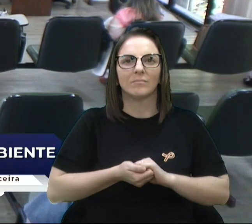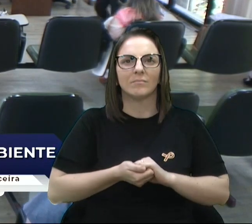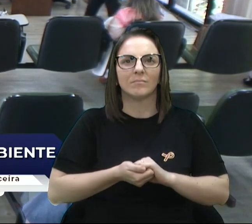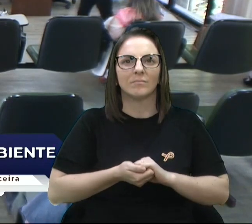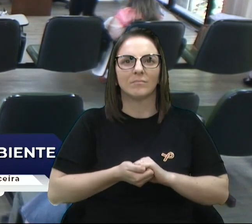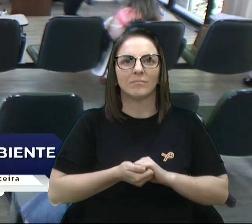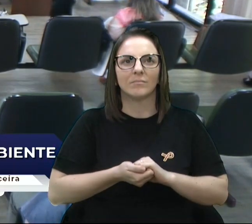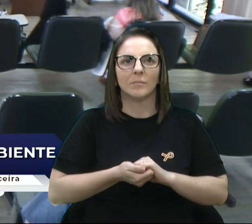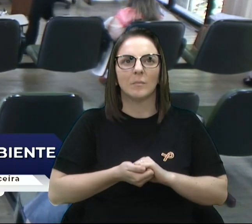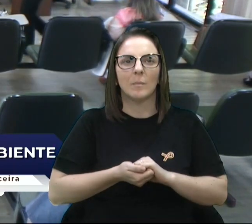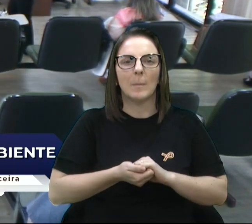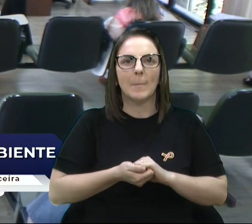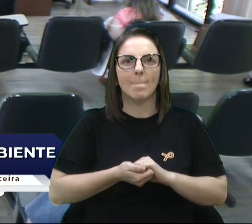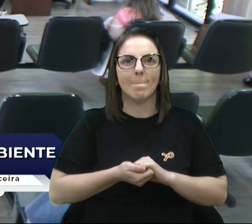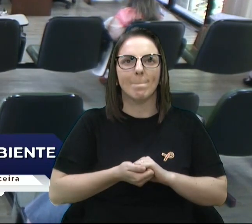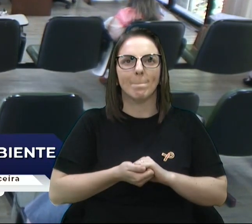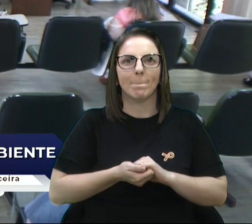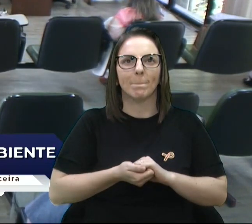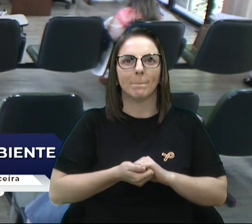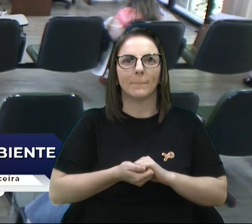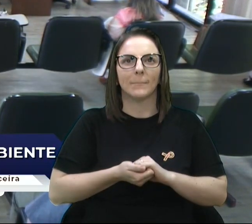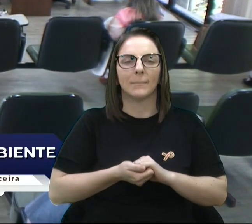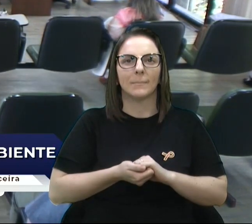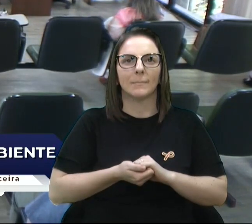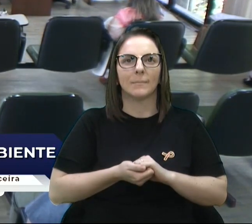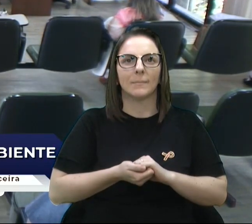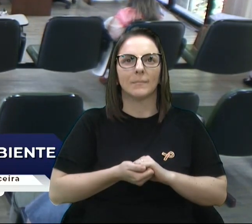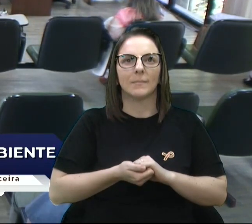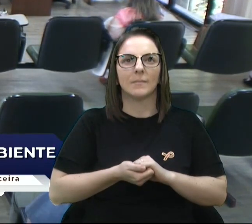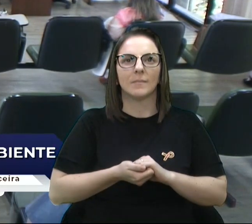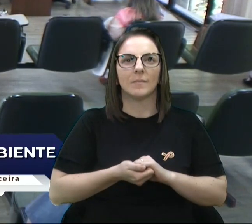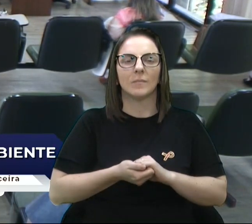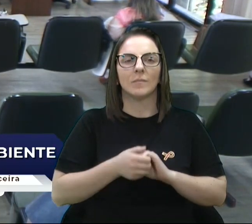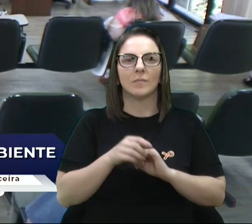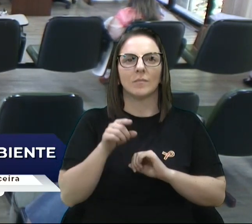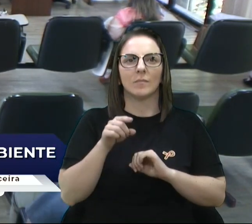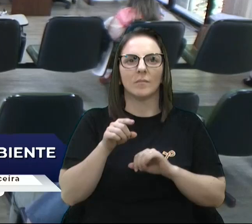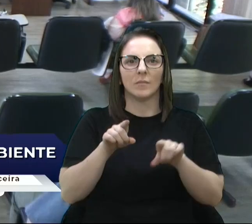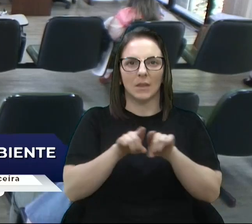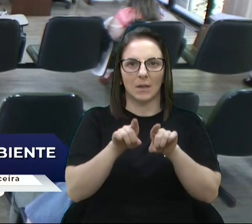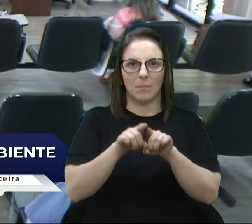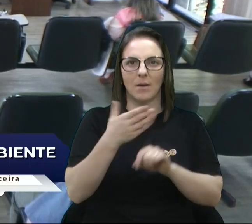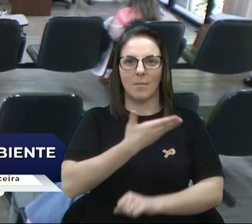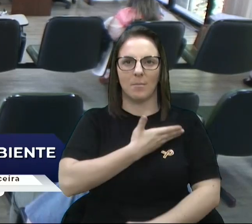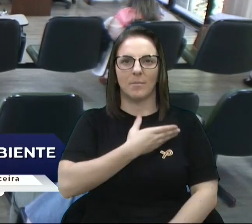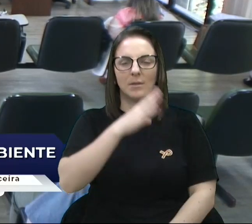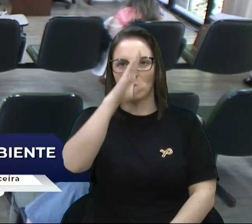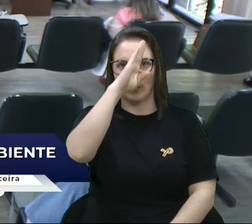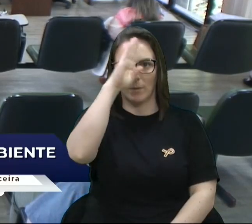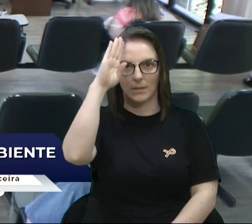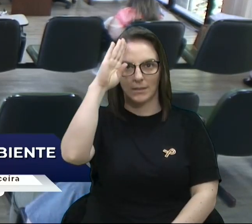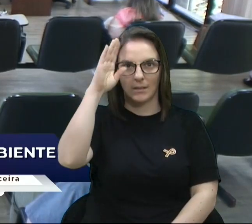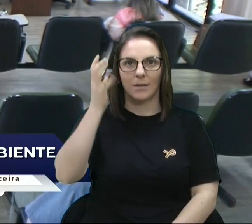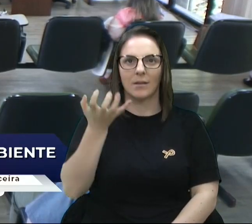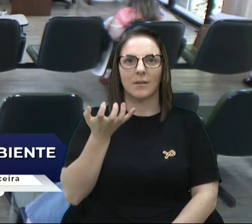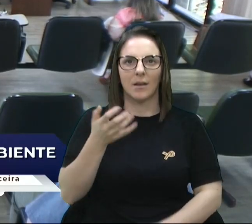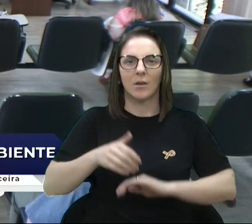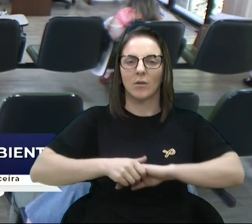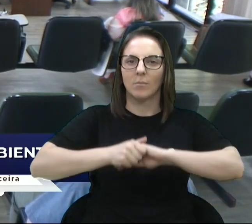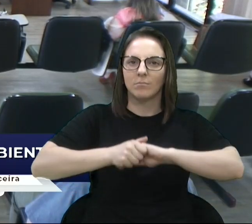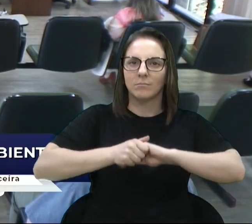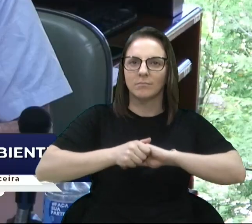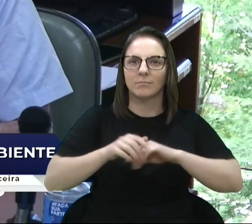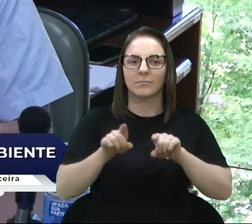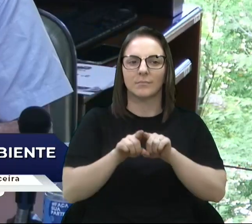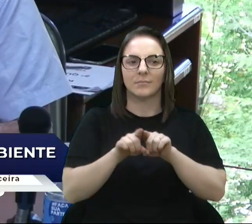Secretária da Comissão, Daniela Minigucci. Em nome do meu amigo Bressão, eu quero cumprimentar os